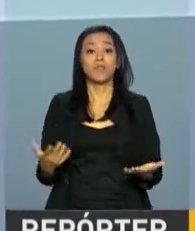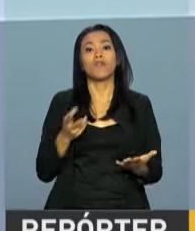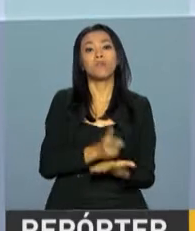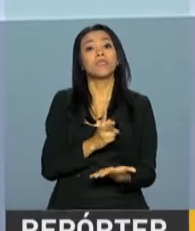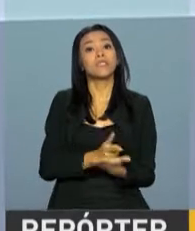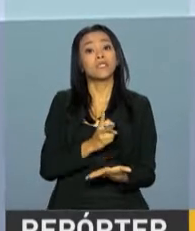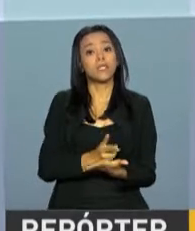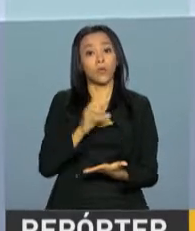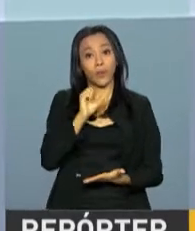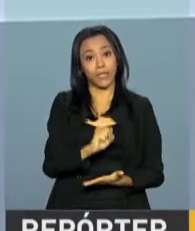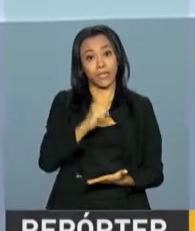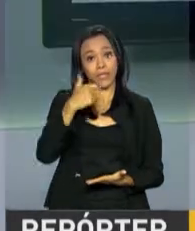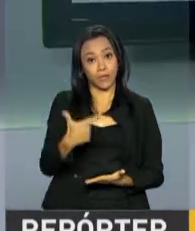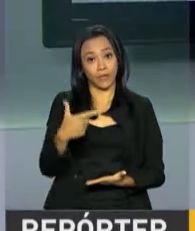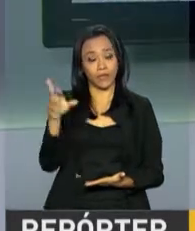mantida em R 82.